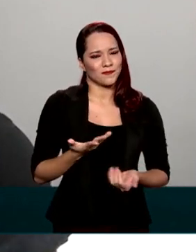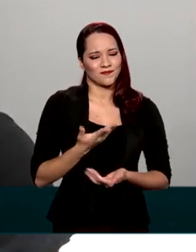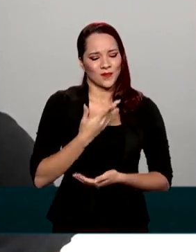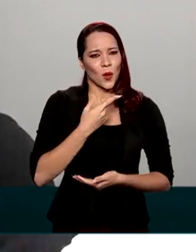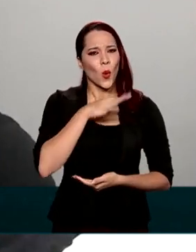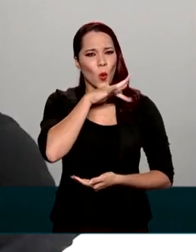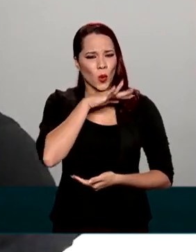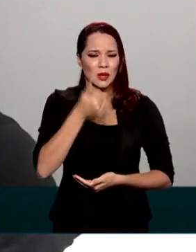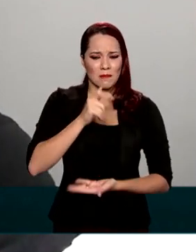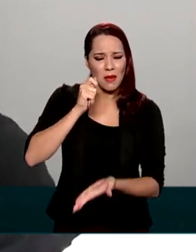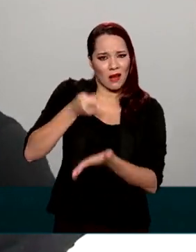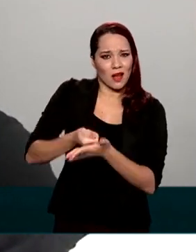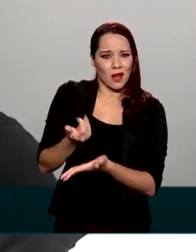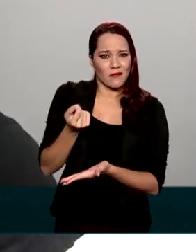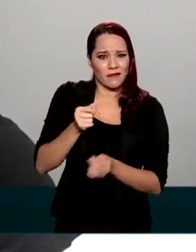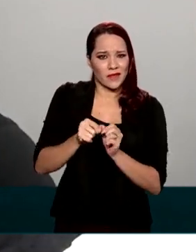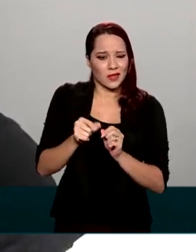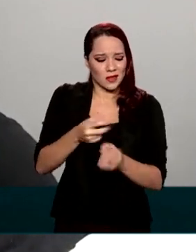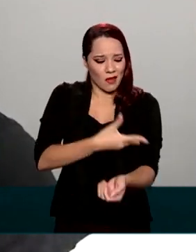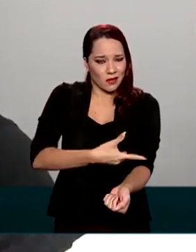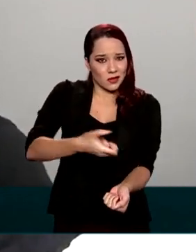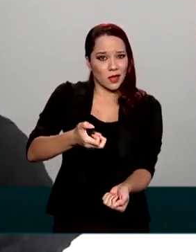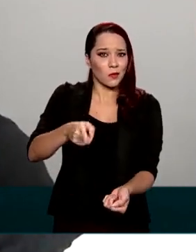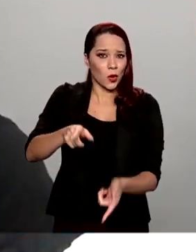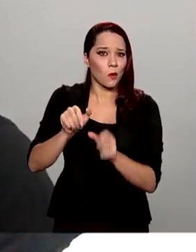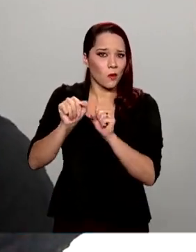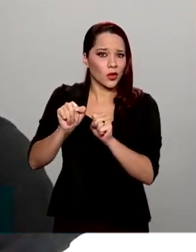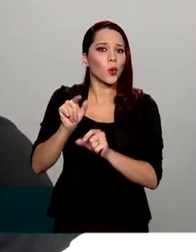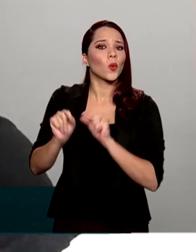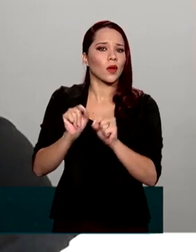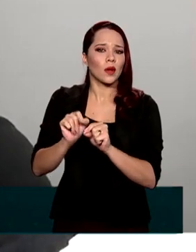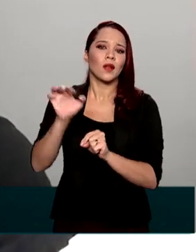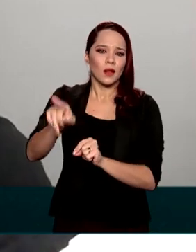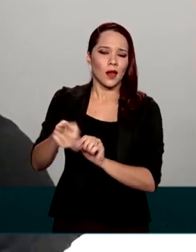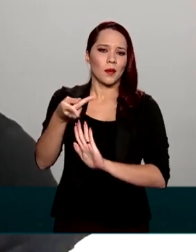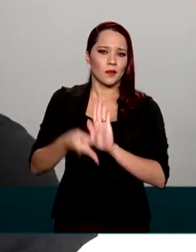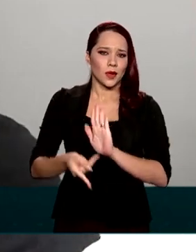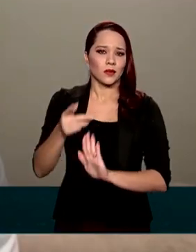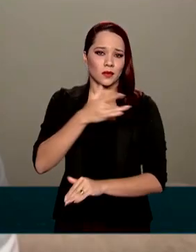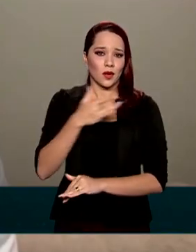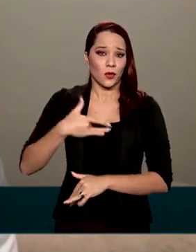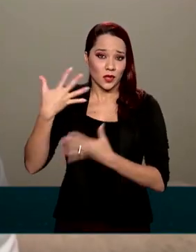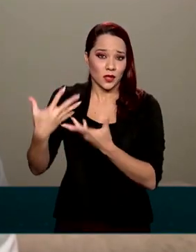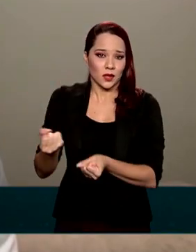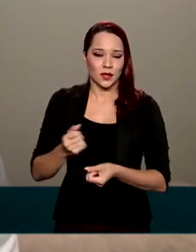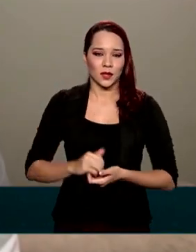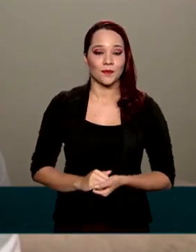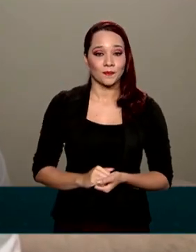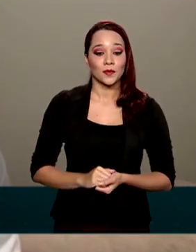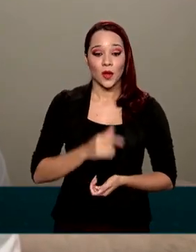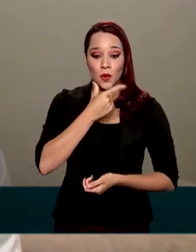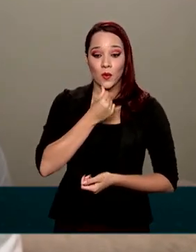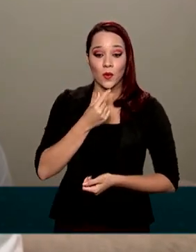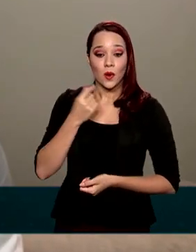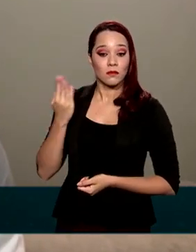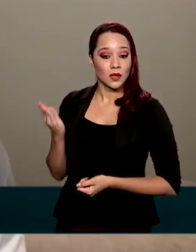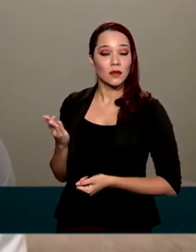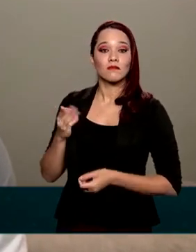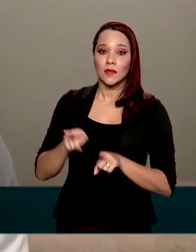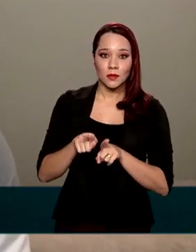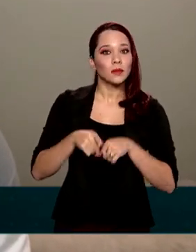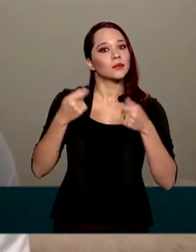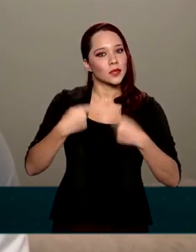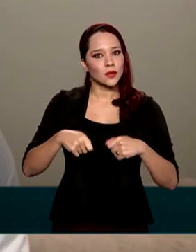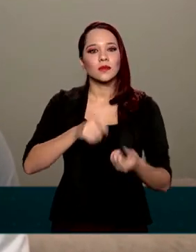pagar para fazer um exame que poderia muito bem ter sido aceito pelo plano. Narciso também teve que pagar.